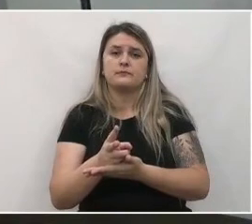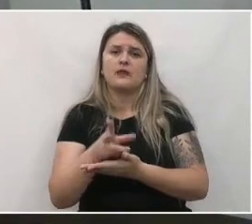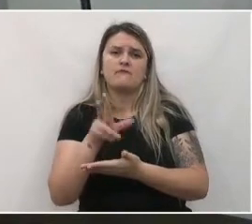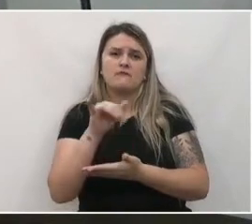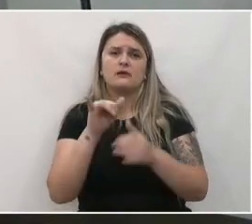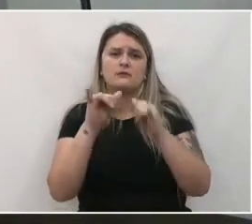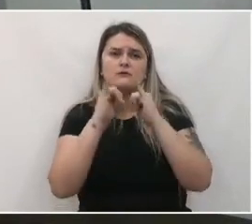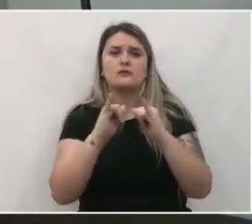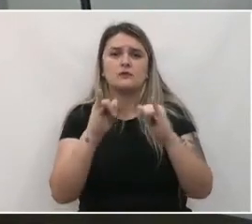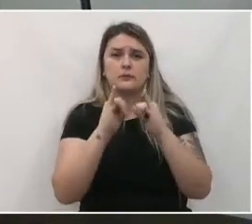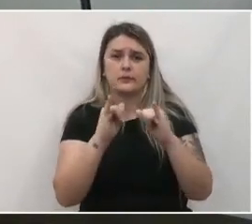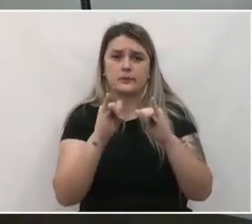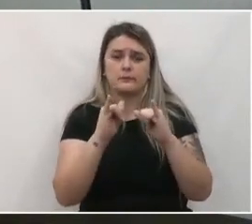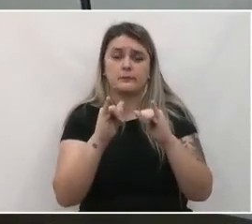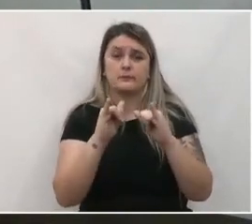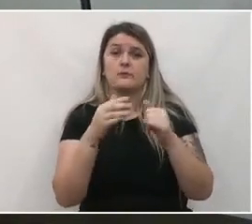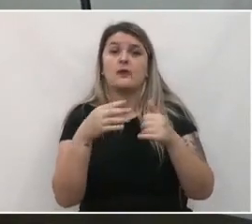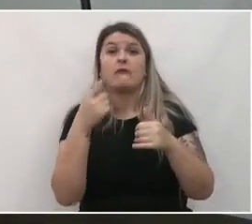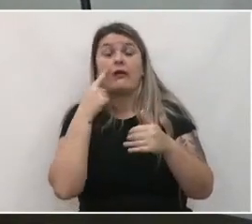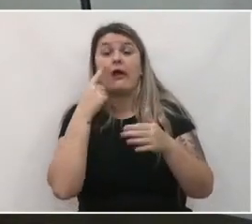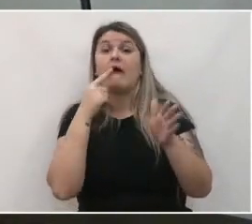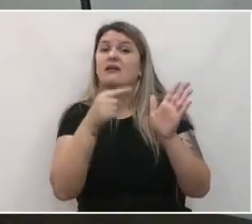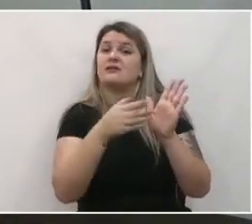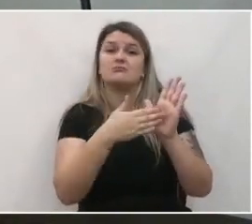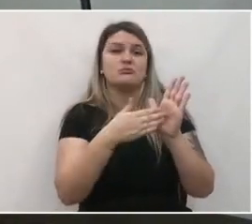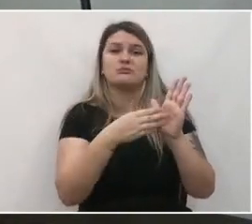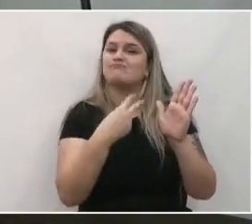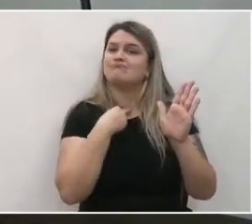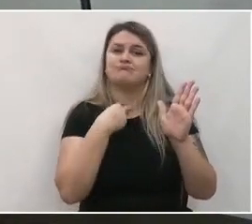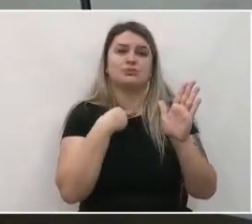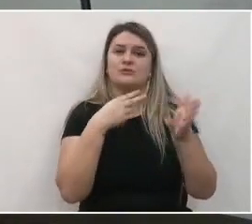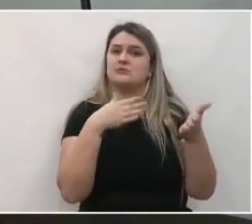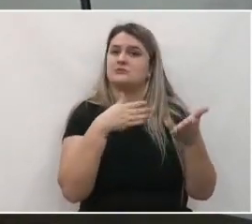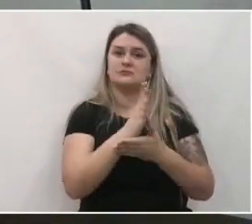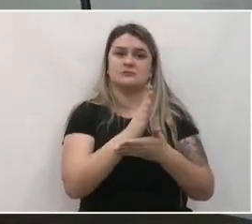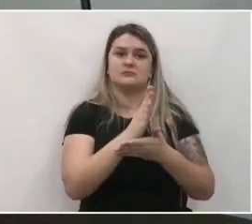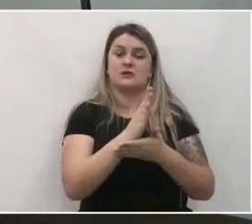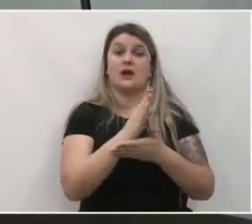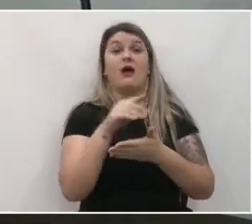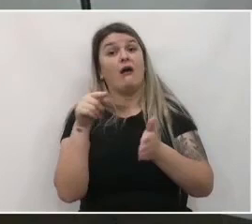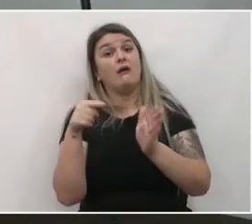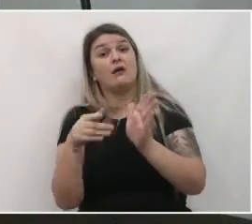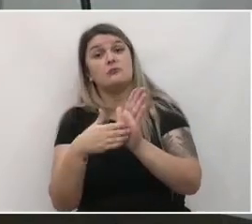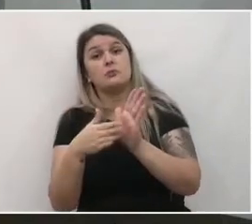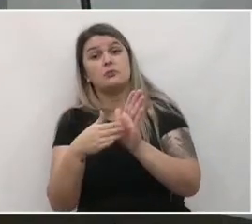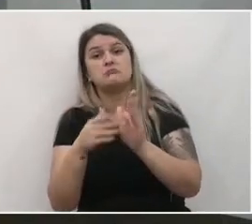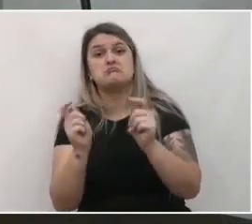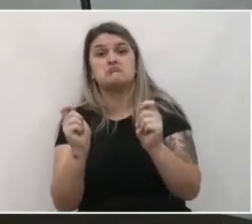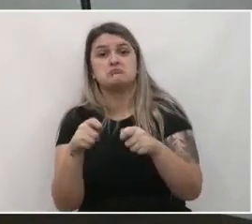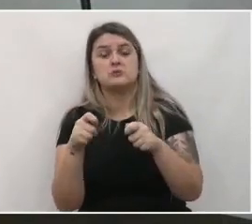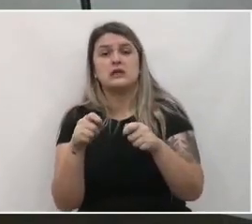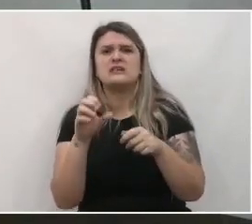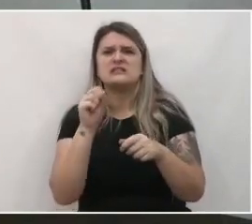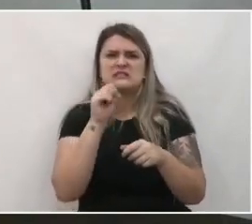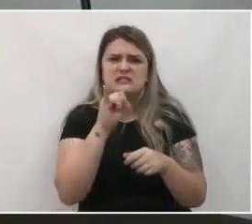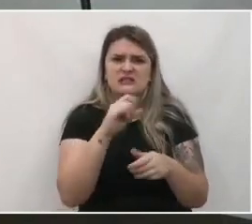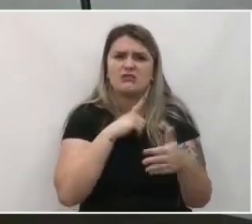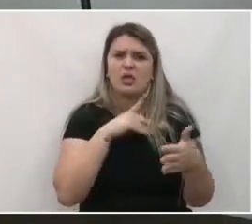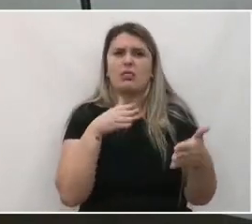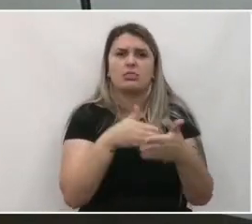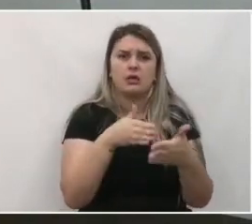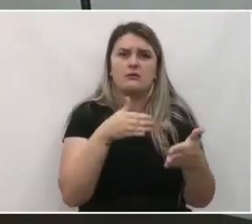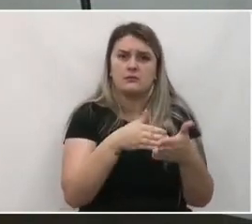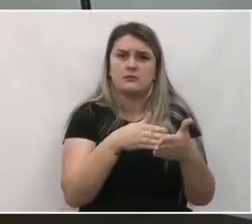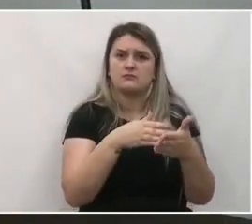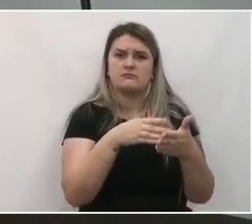informar, olha, essa proposta não pode ser aprovada, ou essa proposta, se tiver algum impedimento